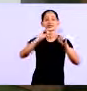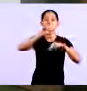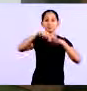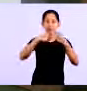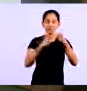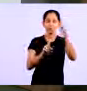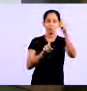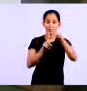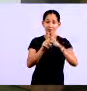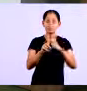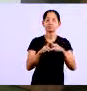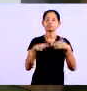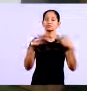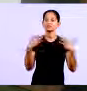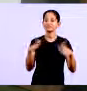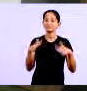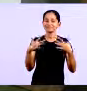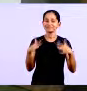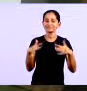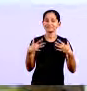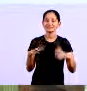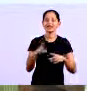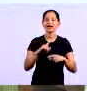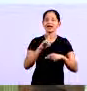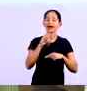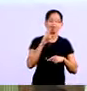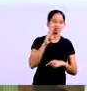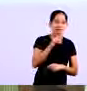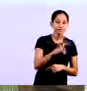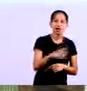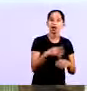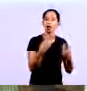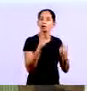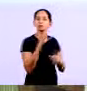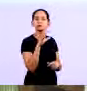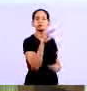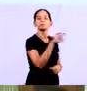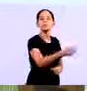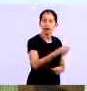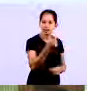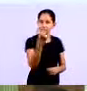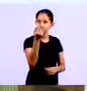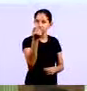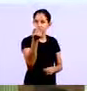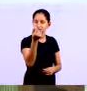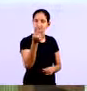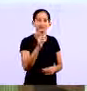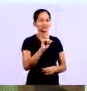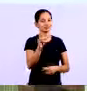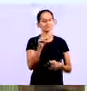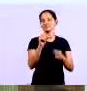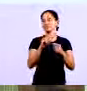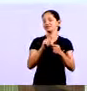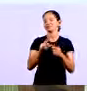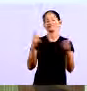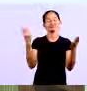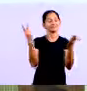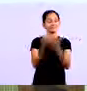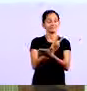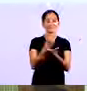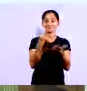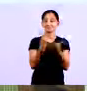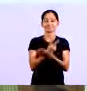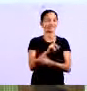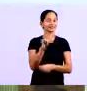normalmente a maioria dos empresários tem o que eles chegam lá no final do mês eu preciso de tanto vou lá e pego não faça isso isso é loucura